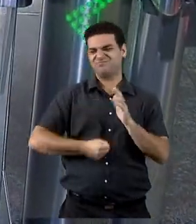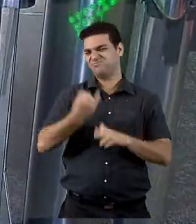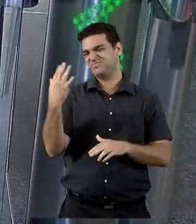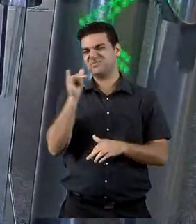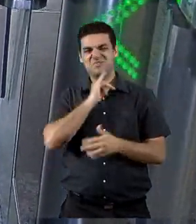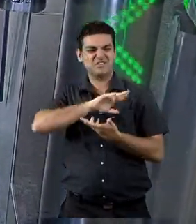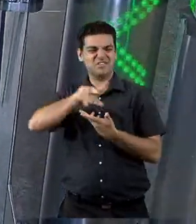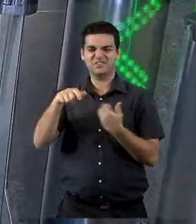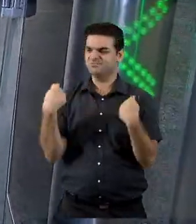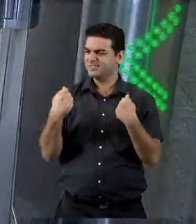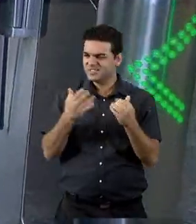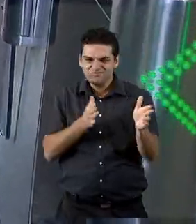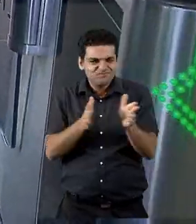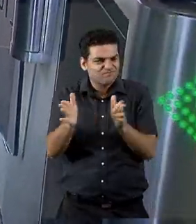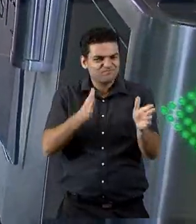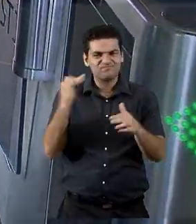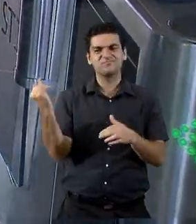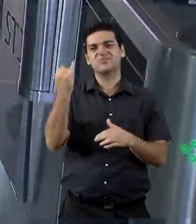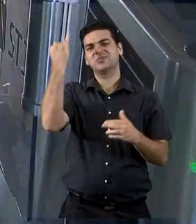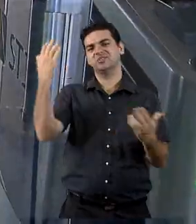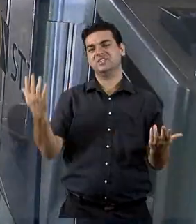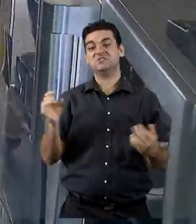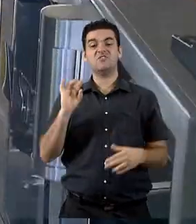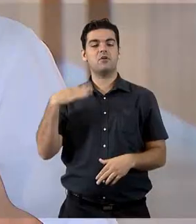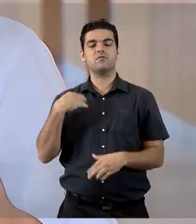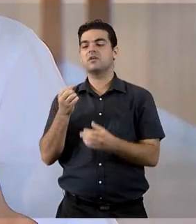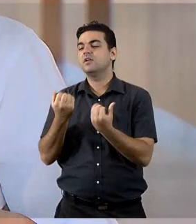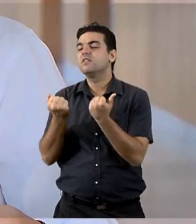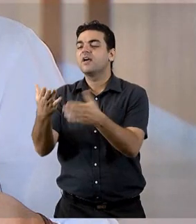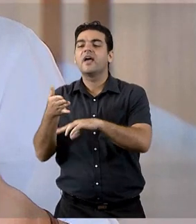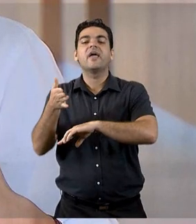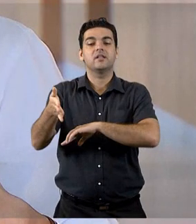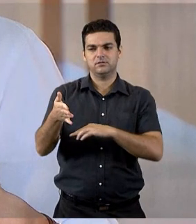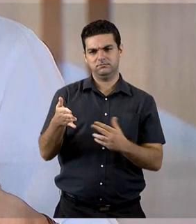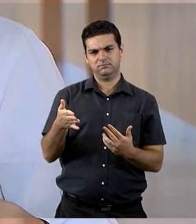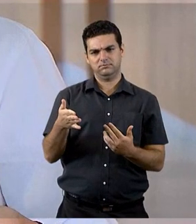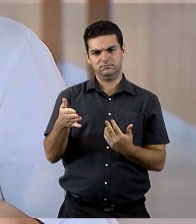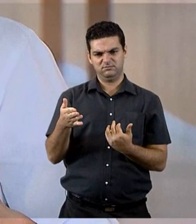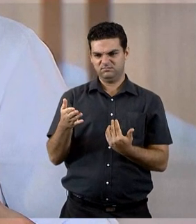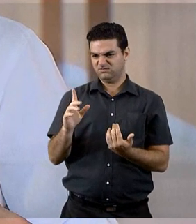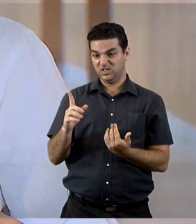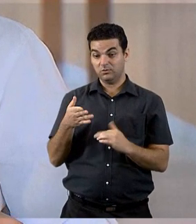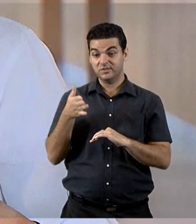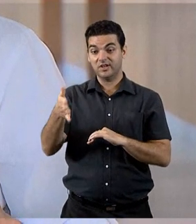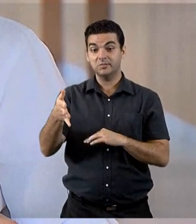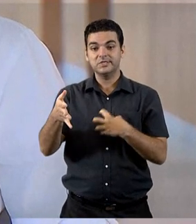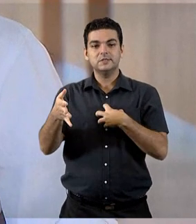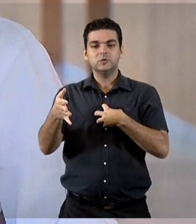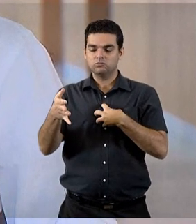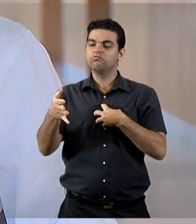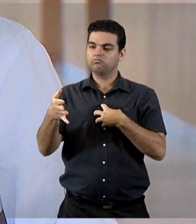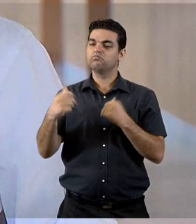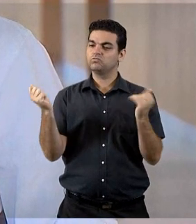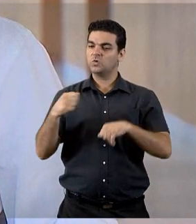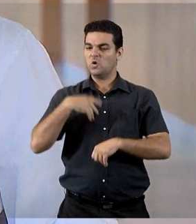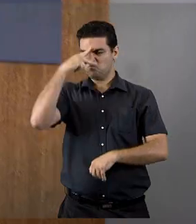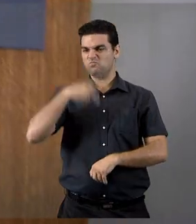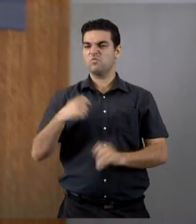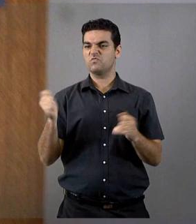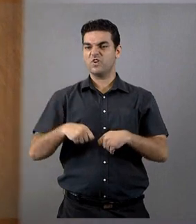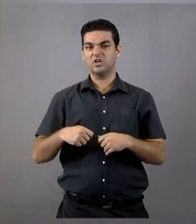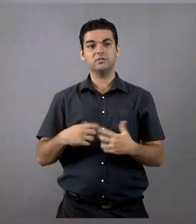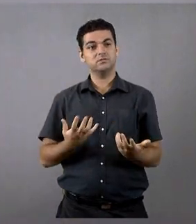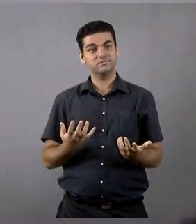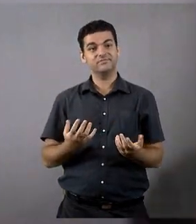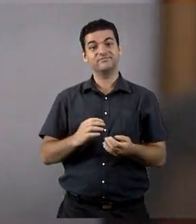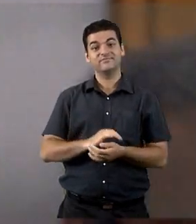a acessibilidade é muito mais do que dar acesso. É dar acesso, no mínimo, com autonomia e segurança. Para